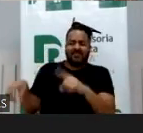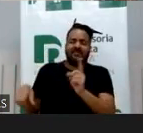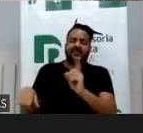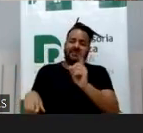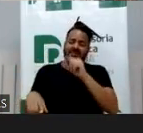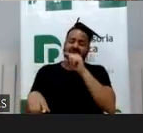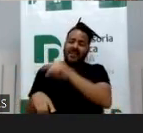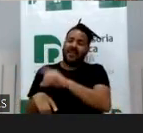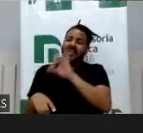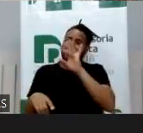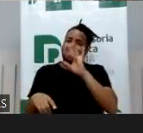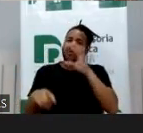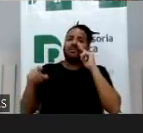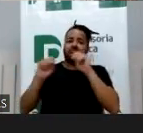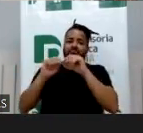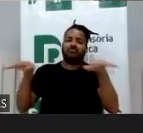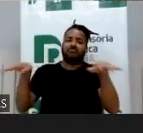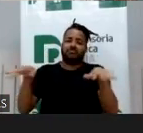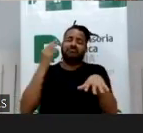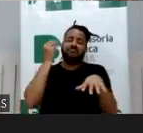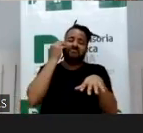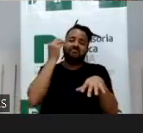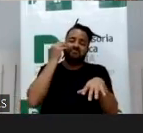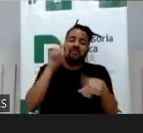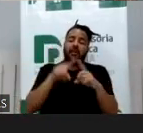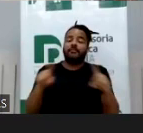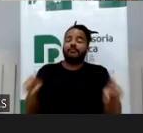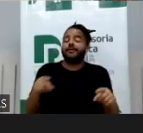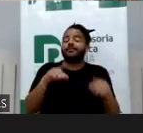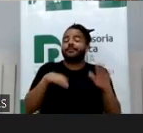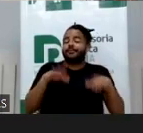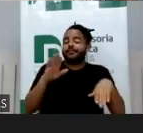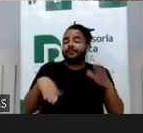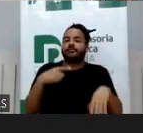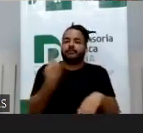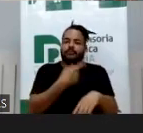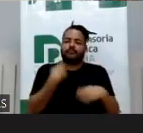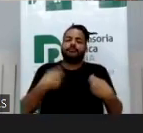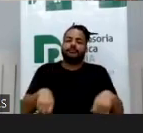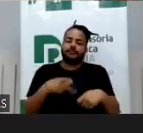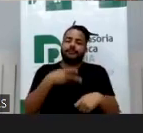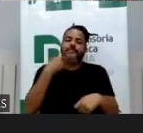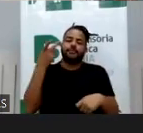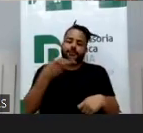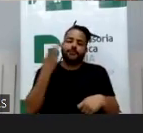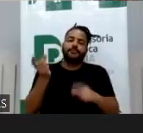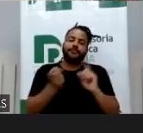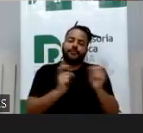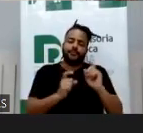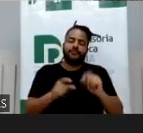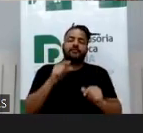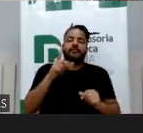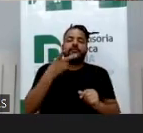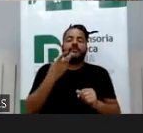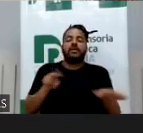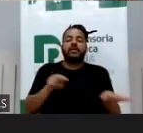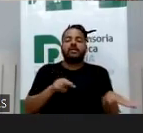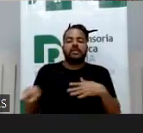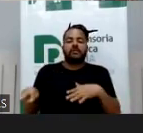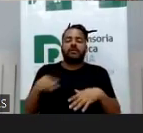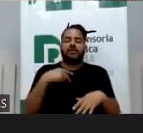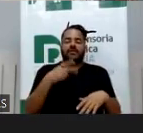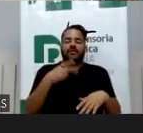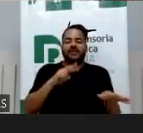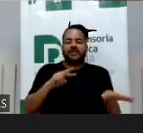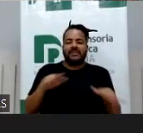como um fenômeno, tá? Mas a gente não pode deixar de discutir. Essa semana, fugindo um pouco do tema, mas eu prometo que eu volto em um